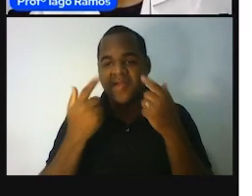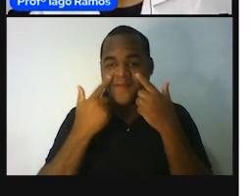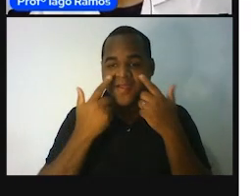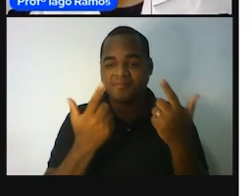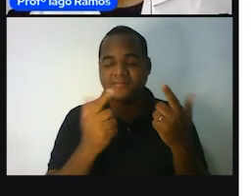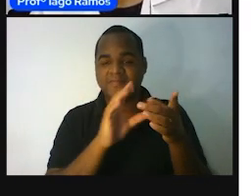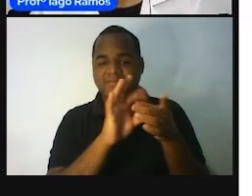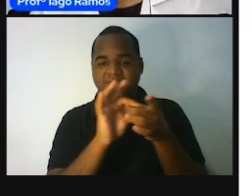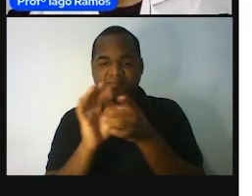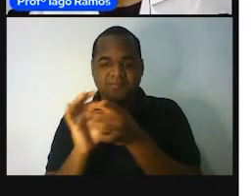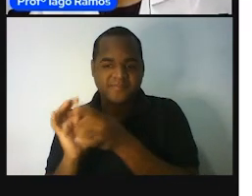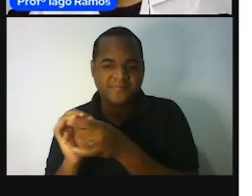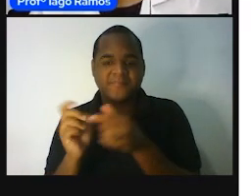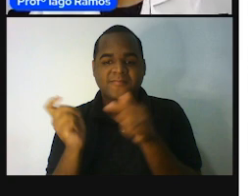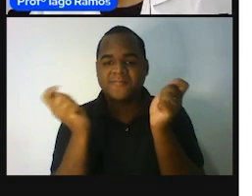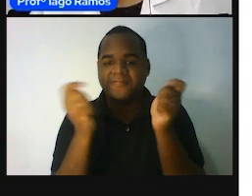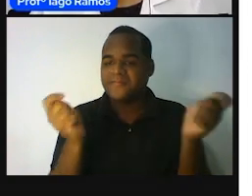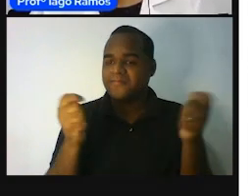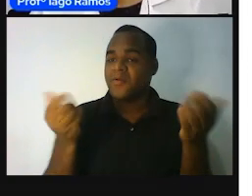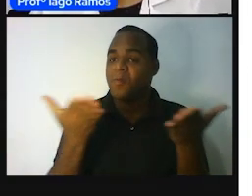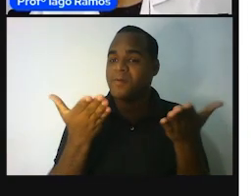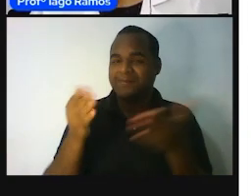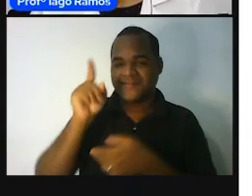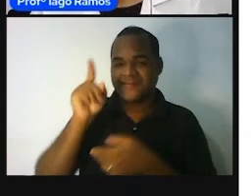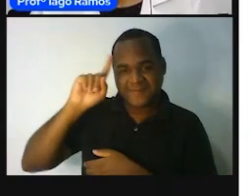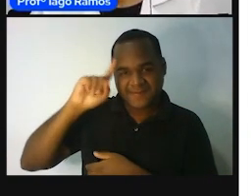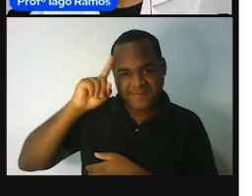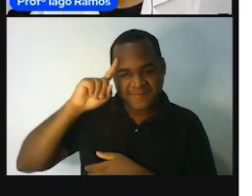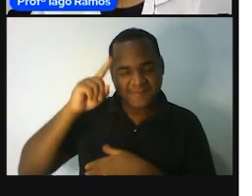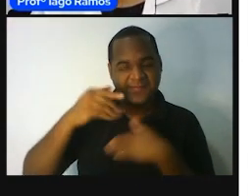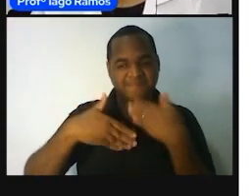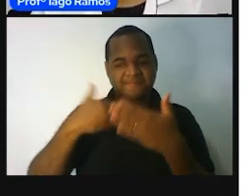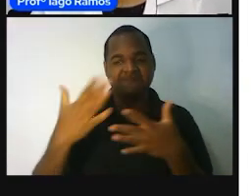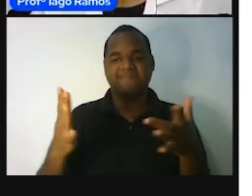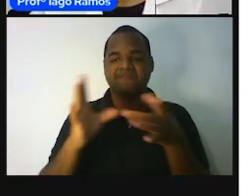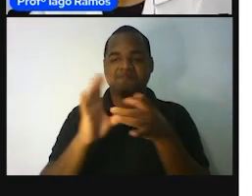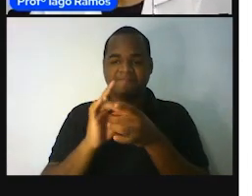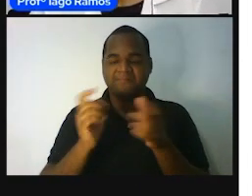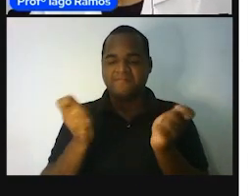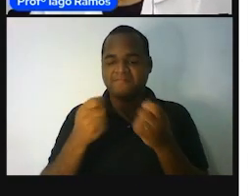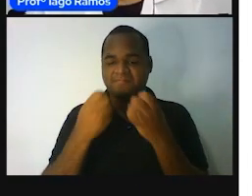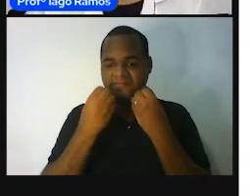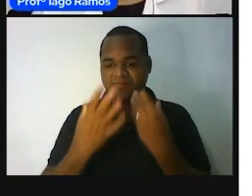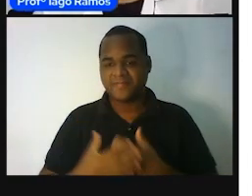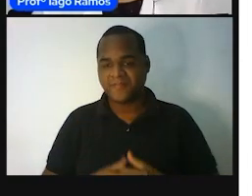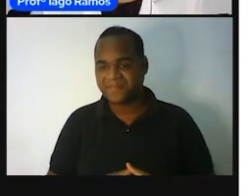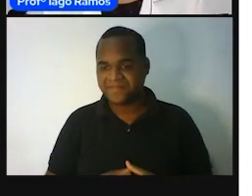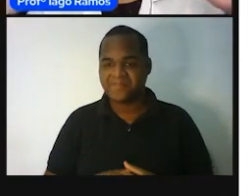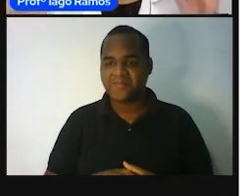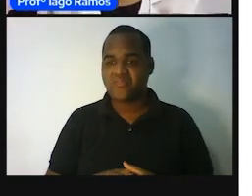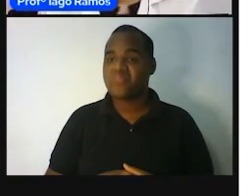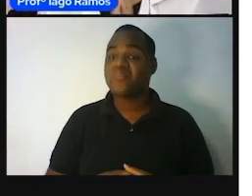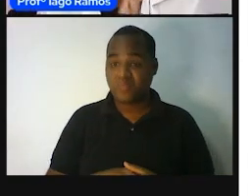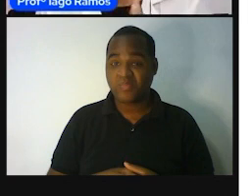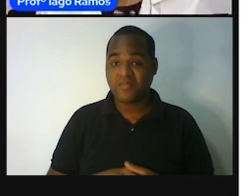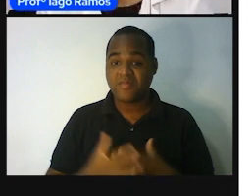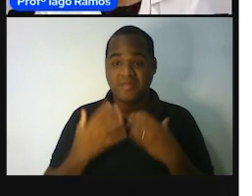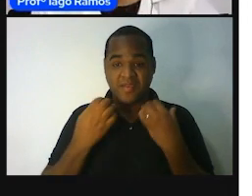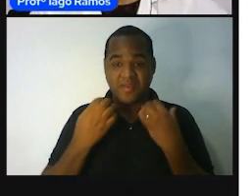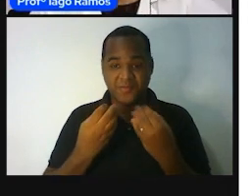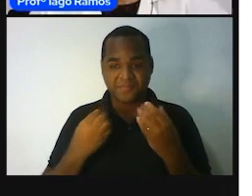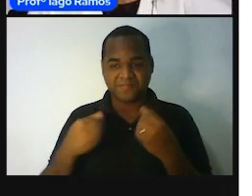e os celulações do nosso cotidiano. Valeu? Bom, primeiro de tudo é aí de